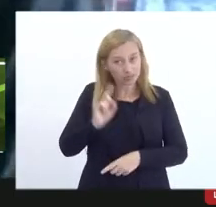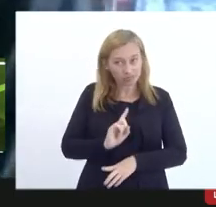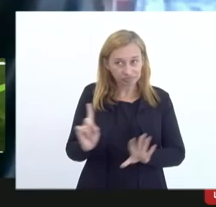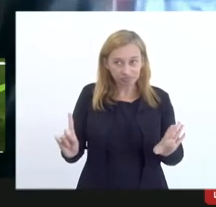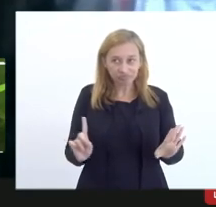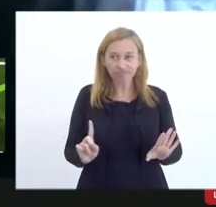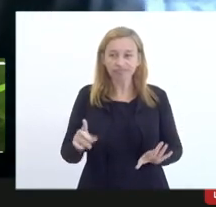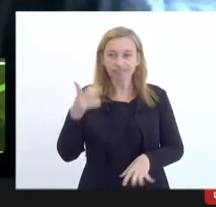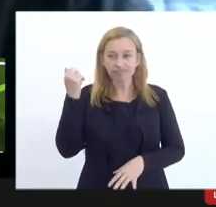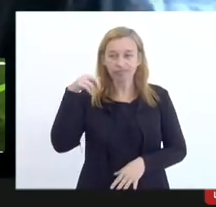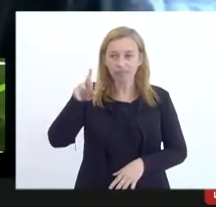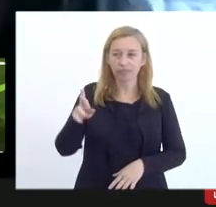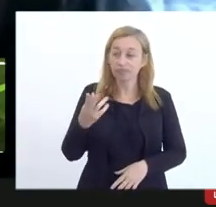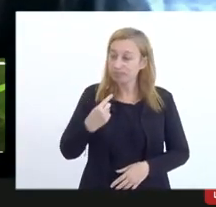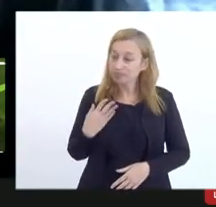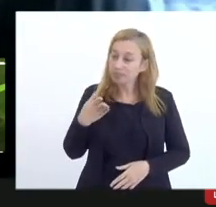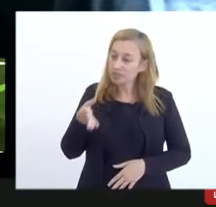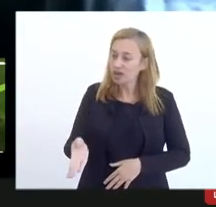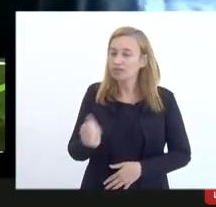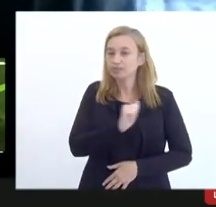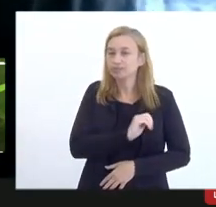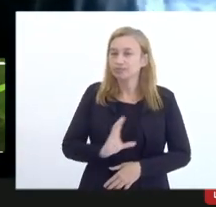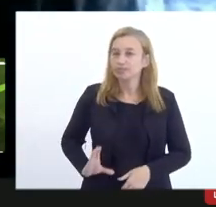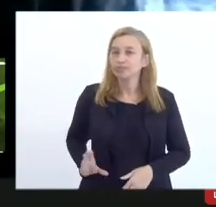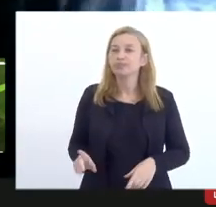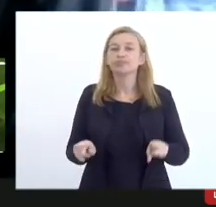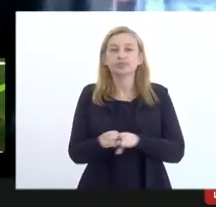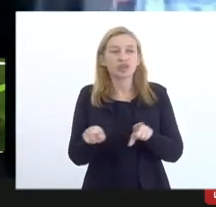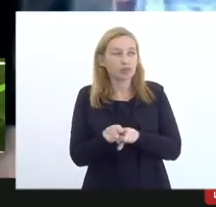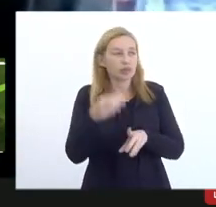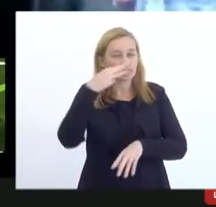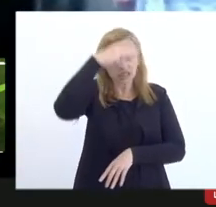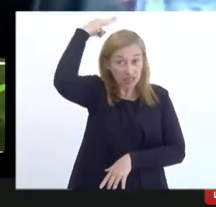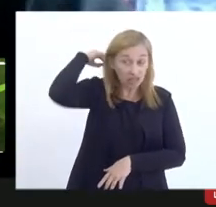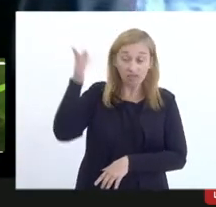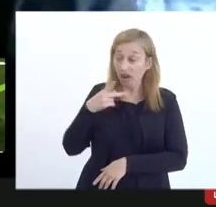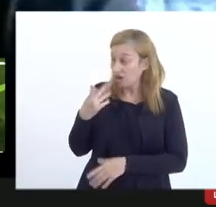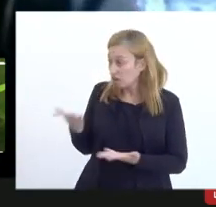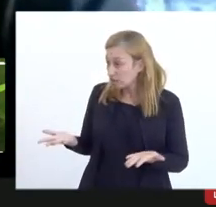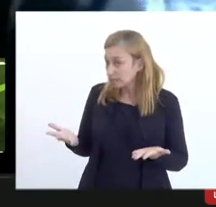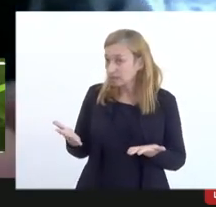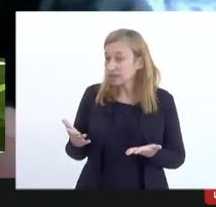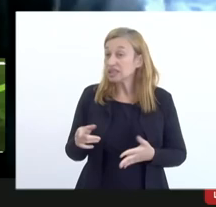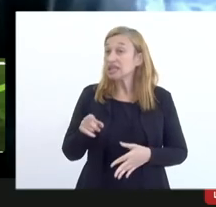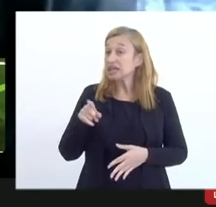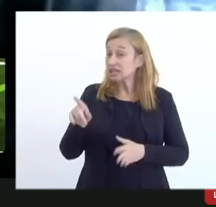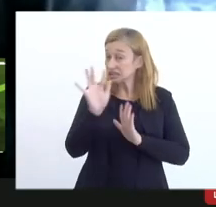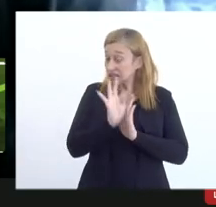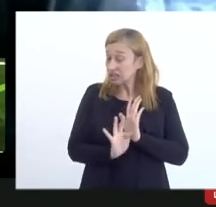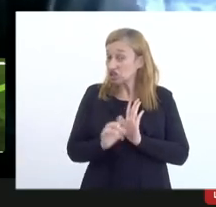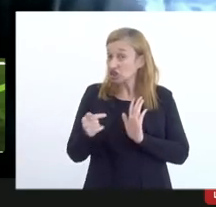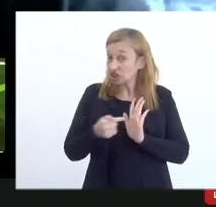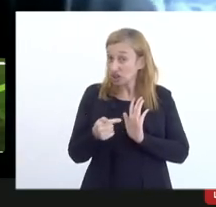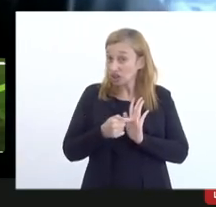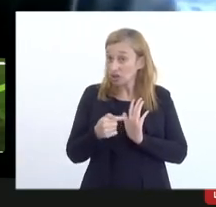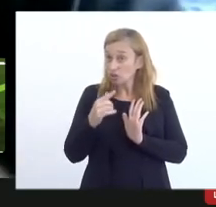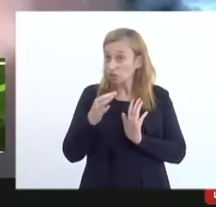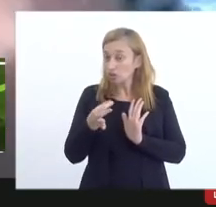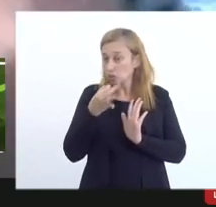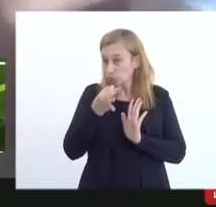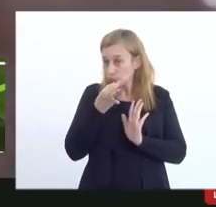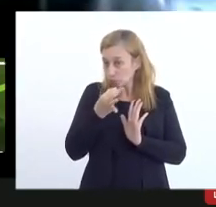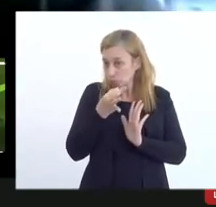e o Eliomar vamos ter que chegar para o André Siciliano e para o Márcio Pacheco e dizer, olha, esse texto aqui, com essas sugestões,